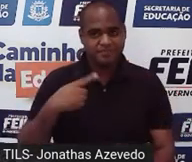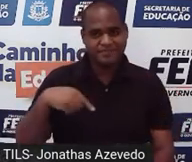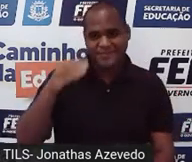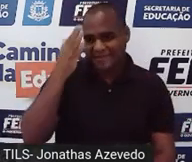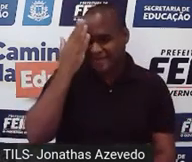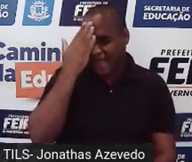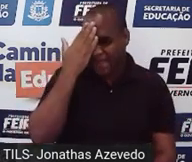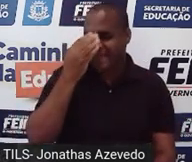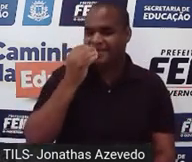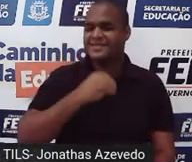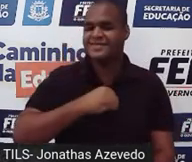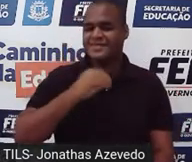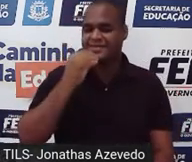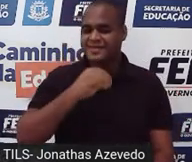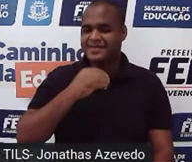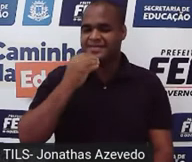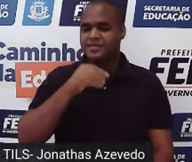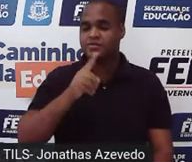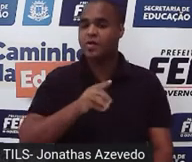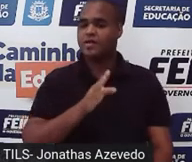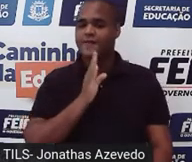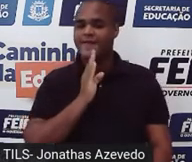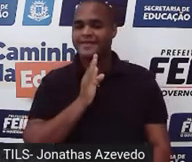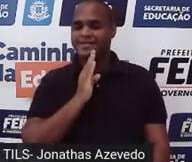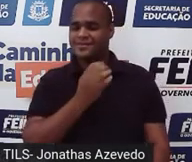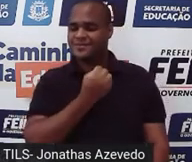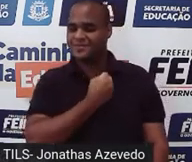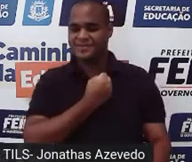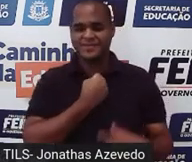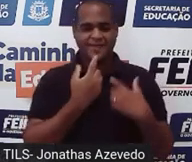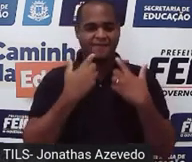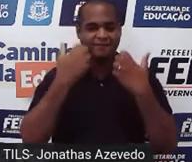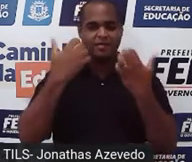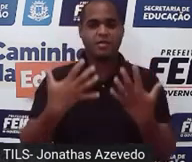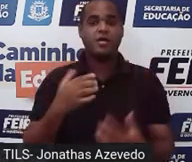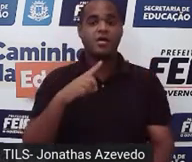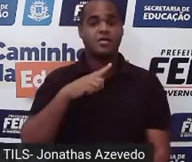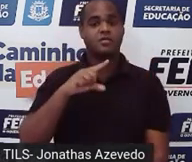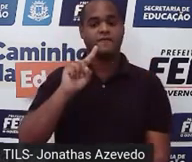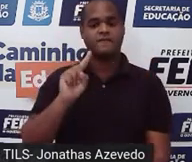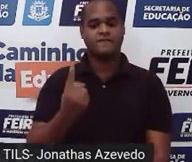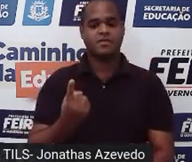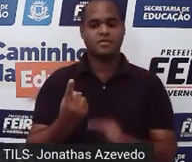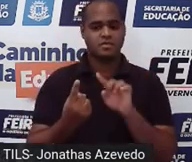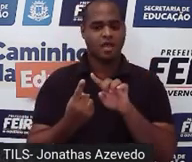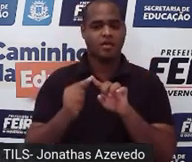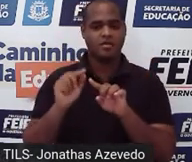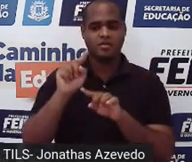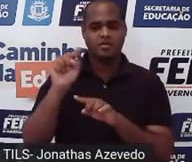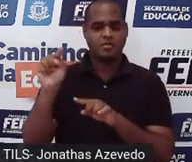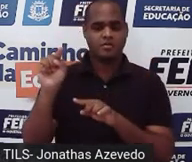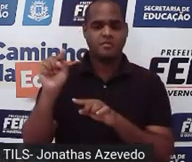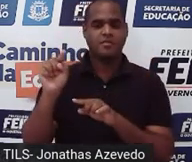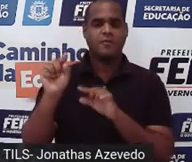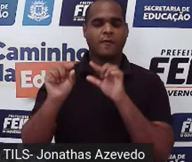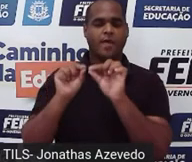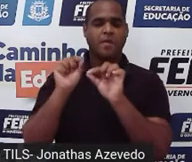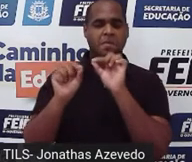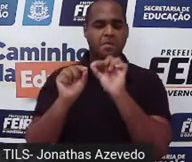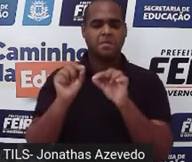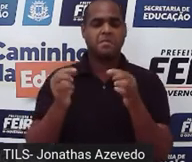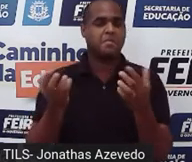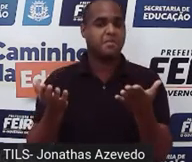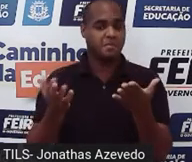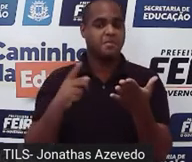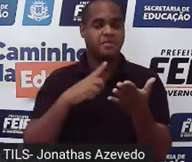oportunidade de falar desse tipo de número. Esse número que tem vírgula, onde depois da vírgula aparece uma barrinha em cima,